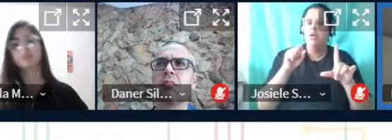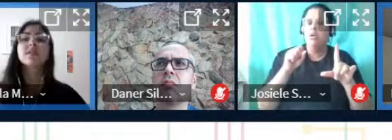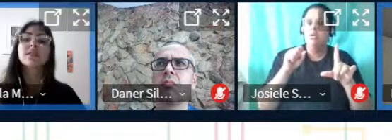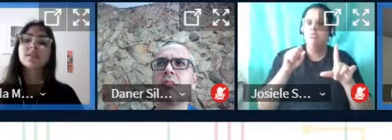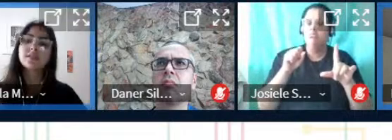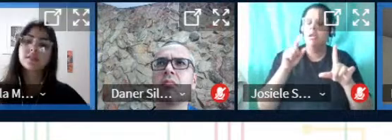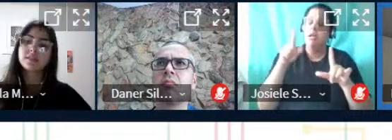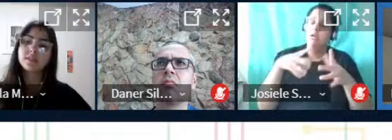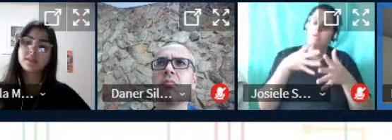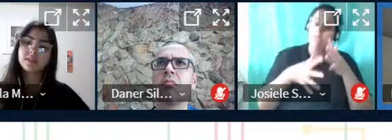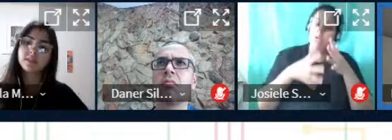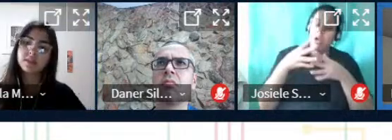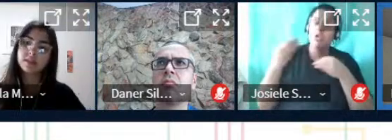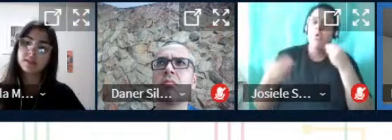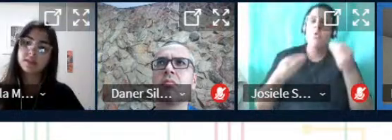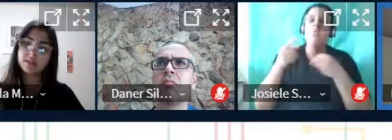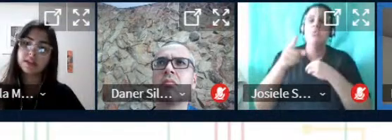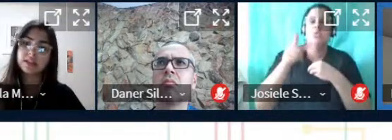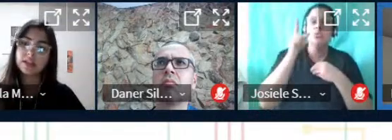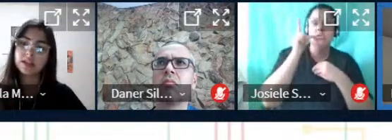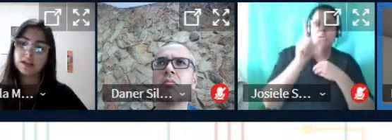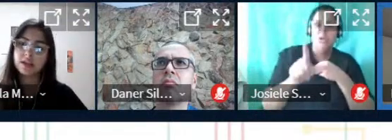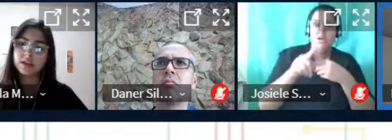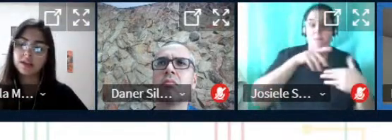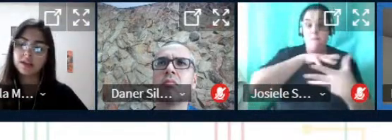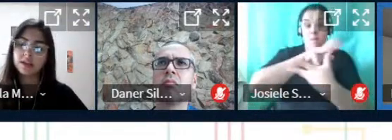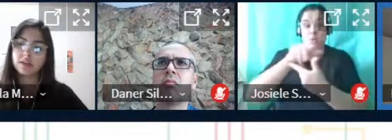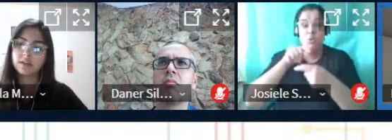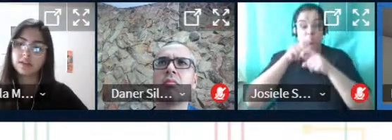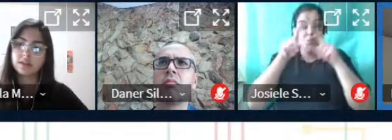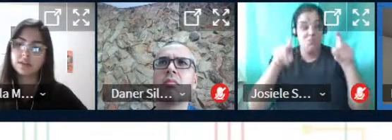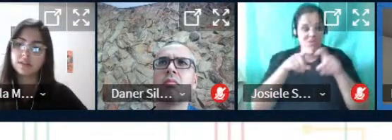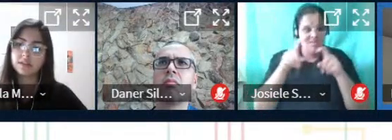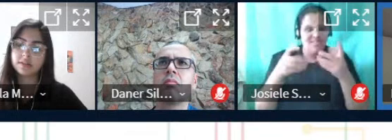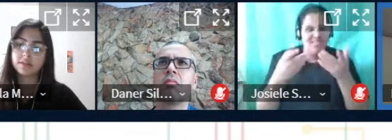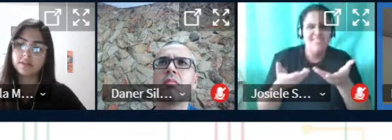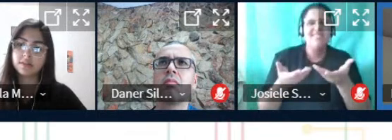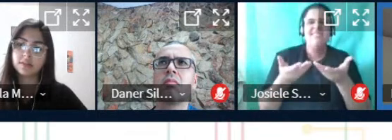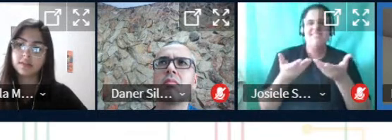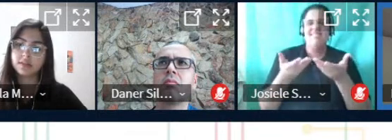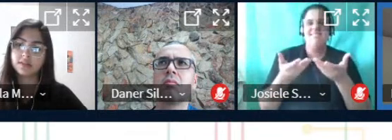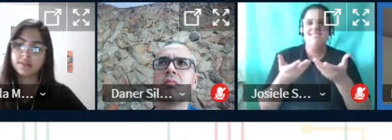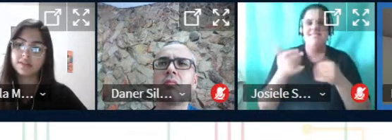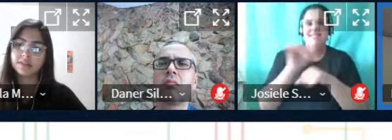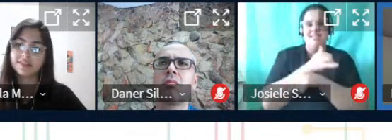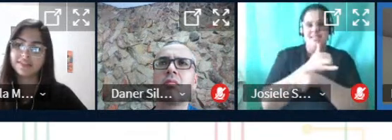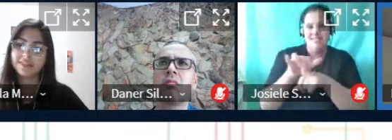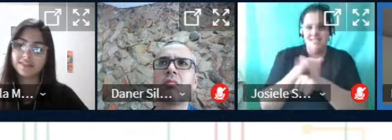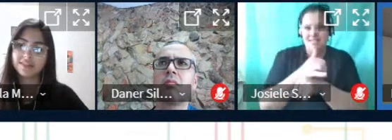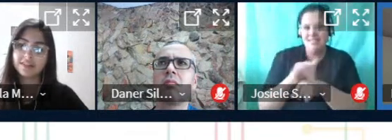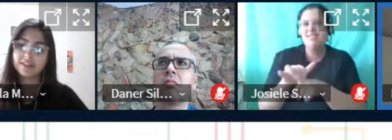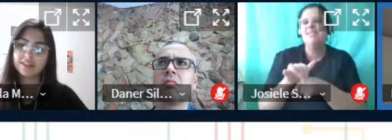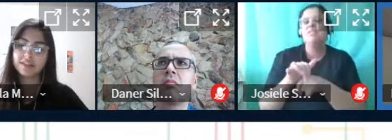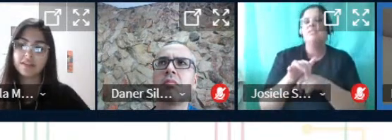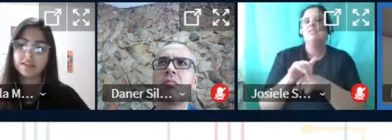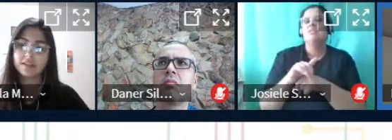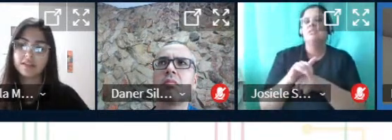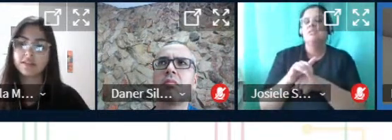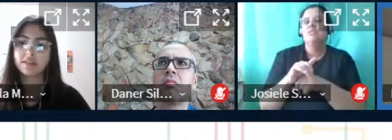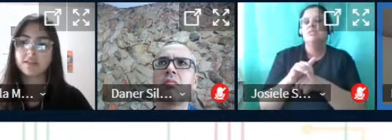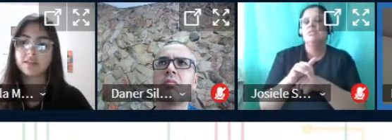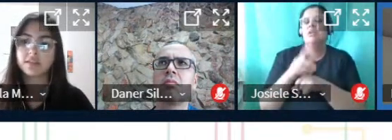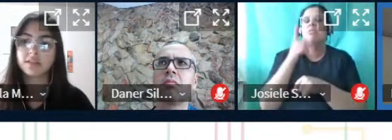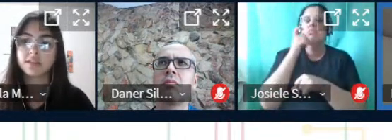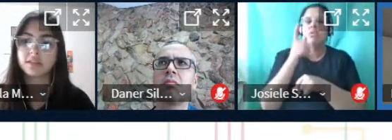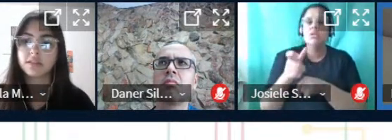complexo mas como é que tu te viu com aquela com esse mundo computacional né das ferramentas isso nos interessa porque desenvolver